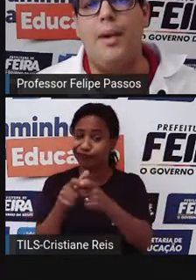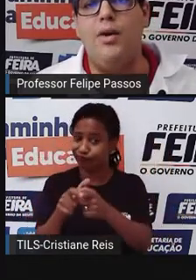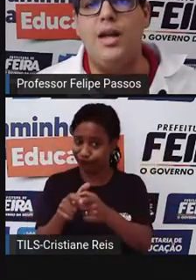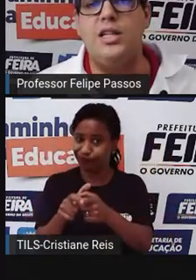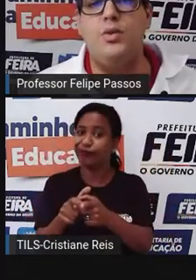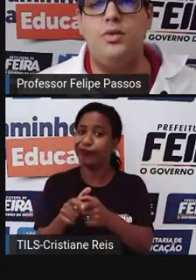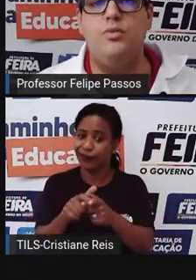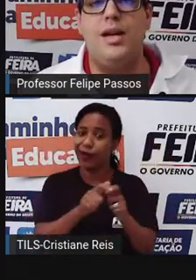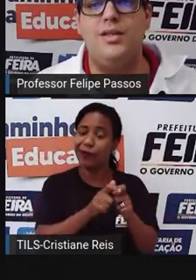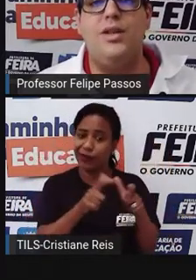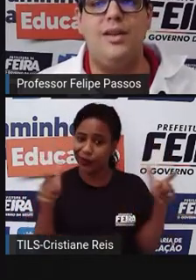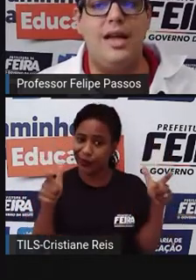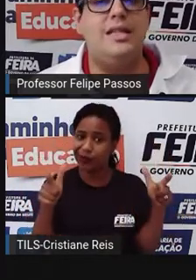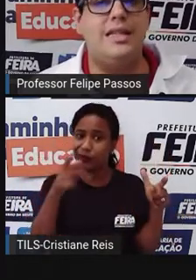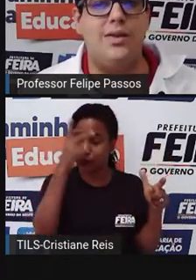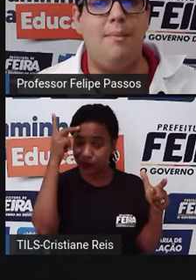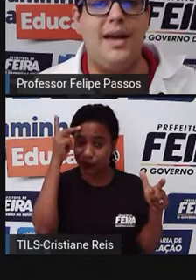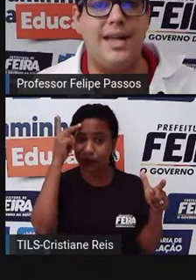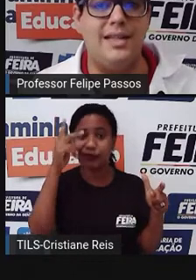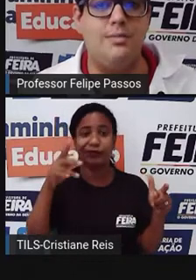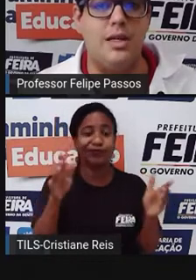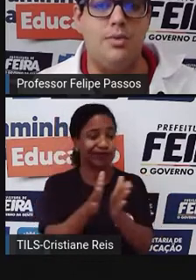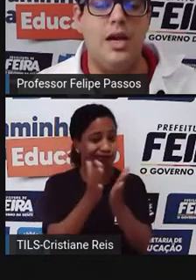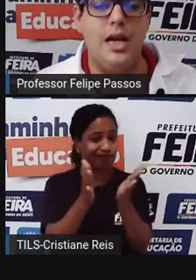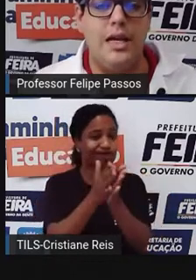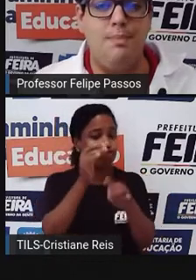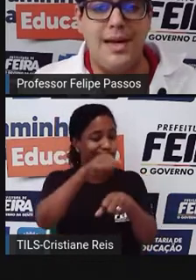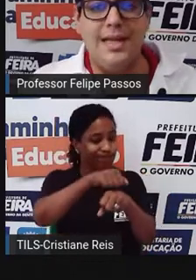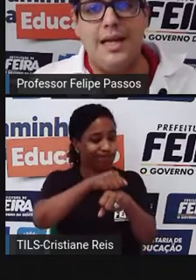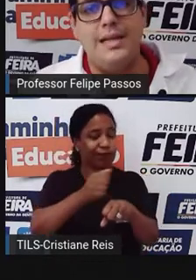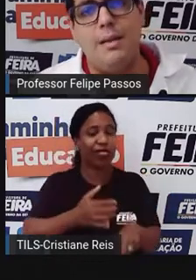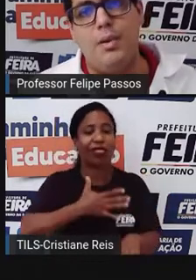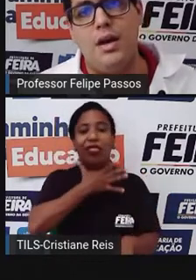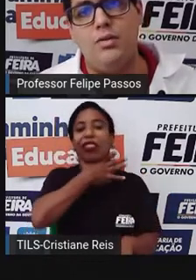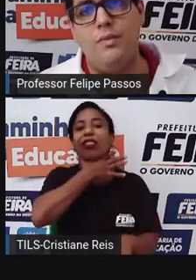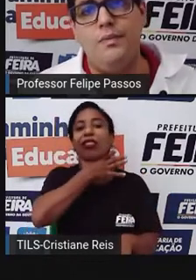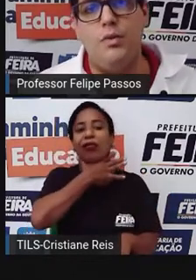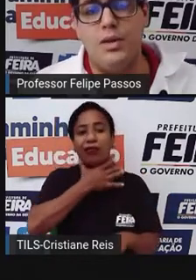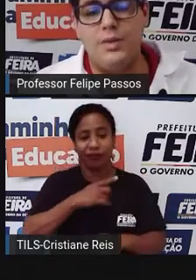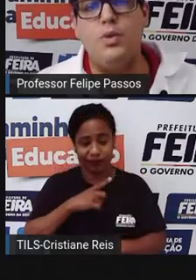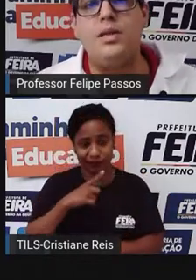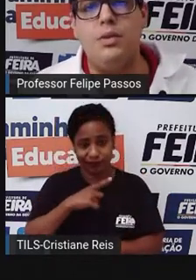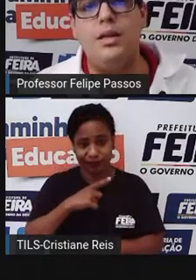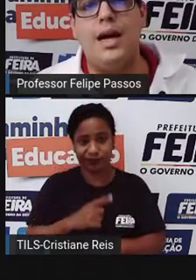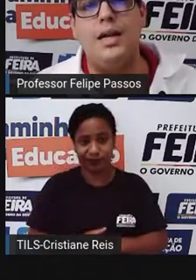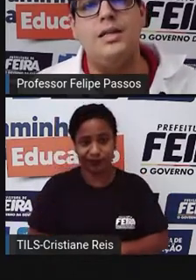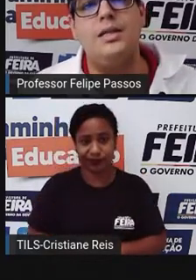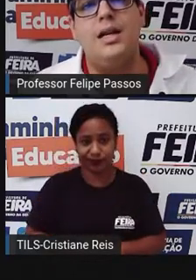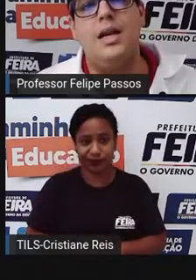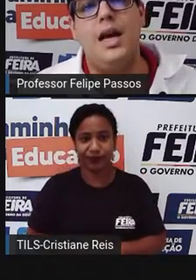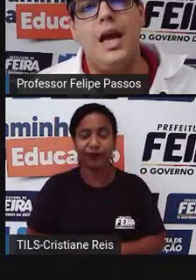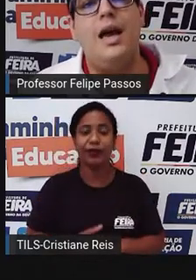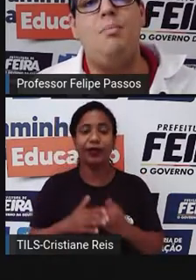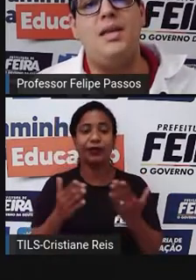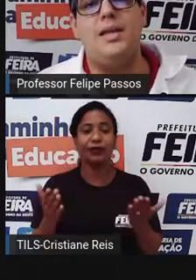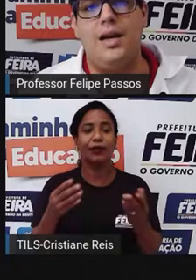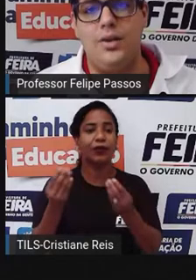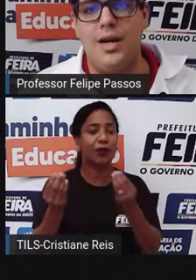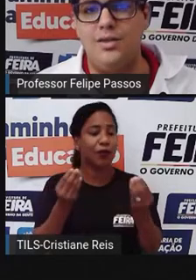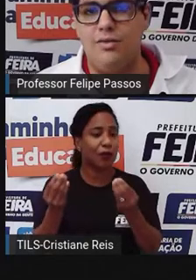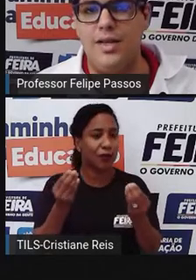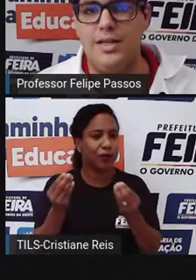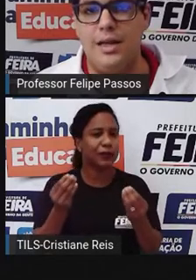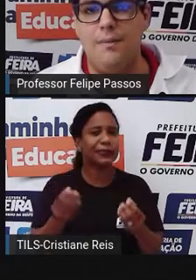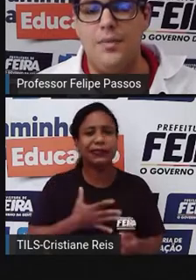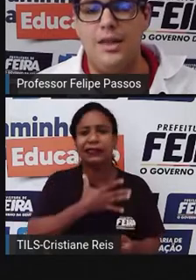A maioria das pessoas no Brasil, na verdade, elas estão apertadas mesmo. E para sair desse aperto, uma das possibilidades é pensar